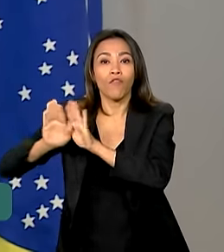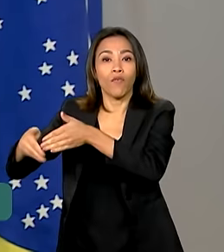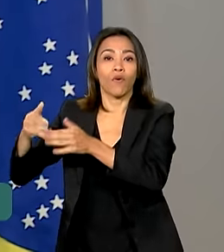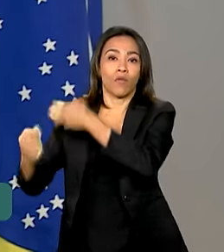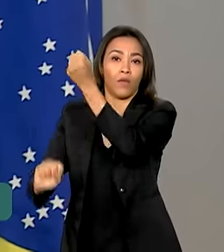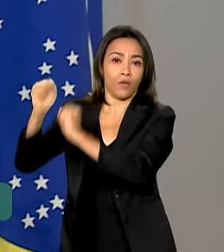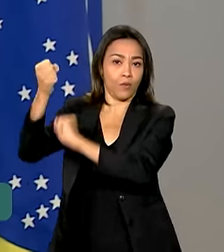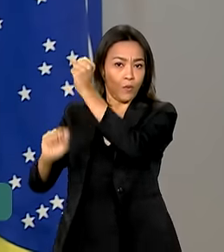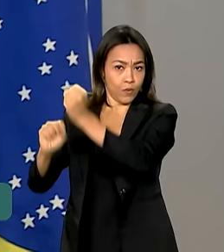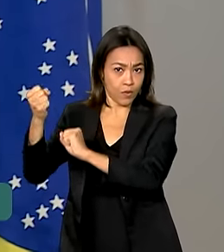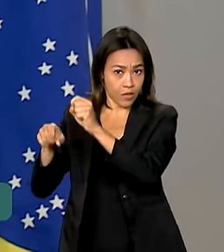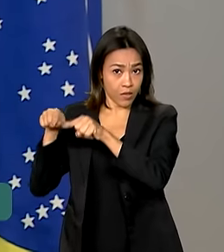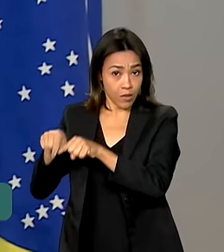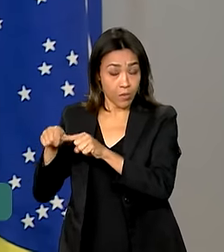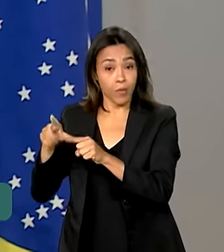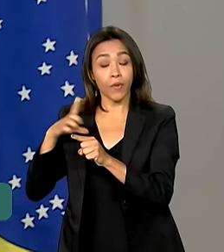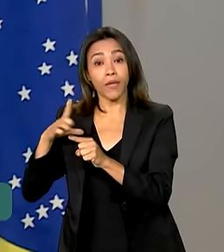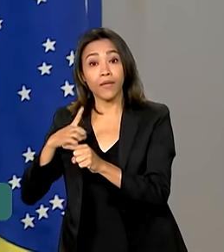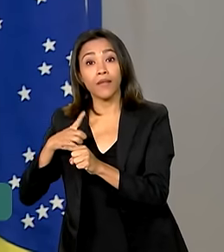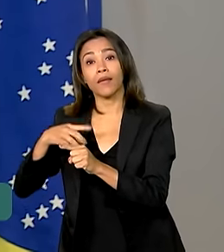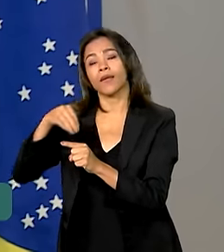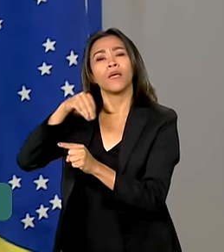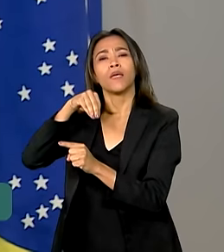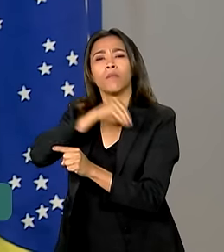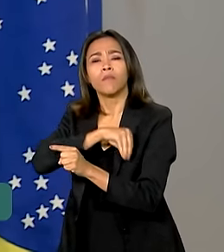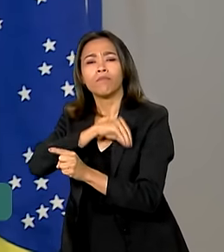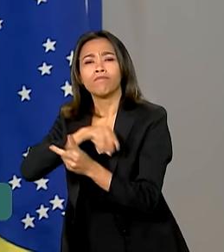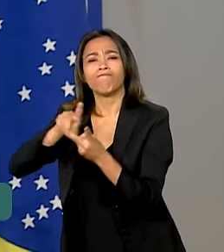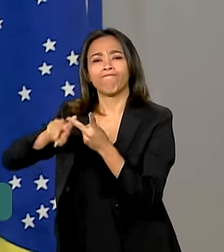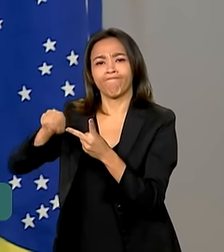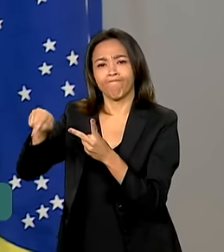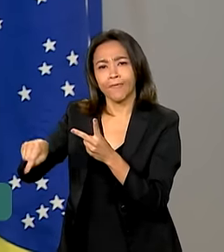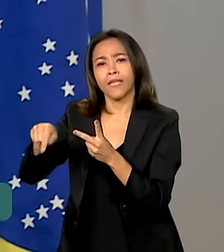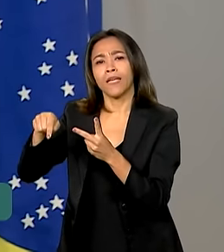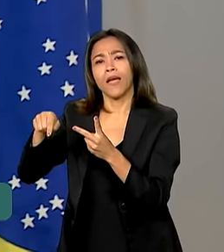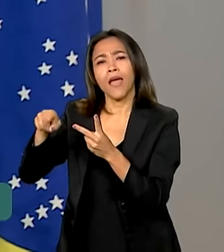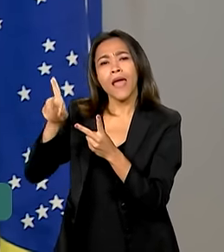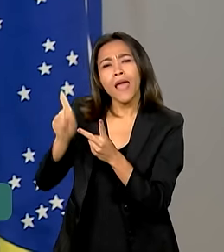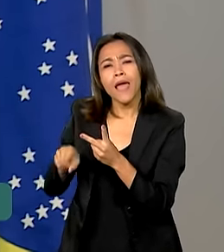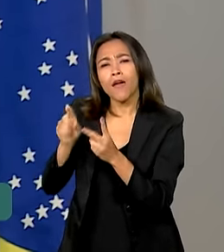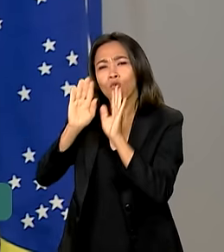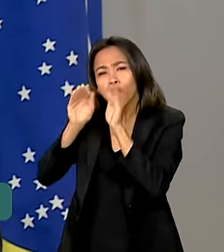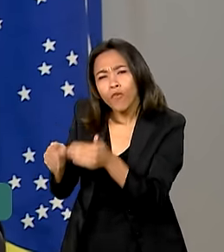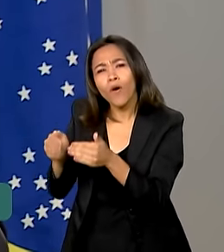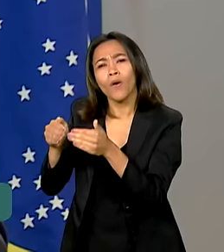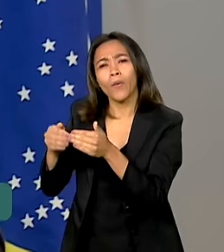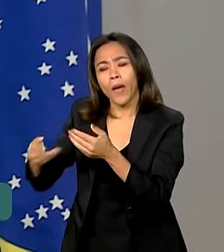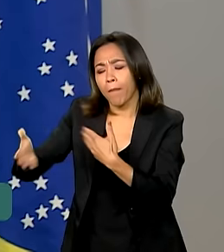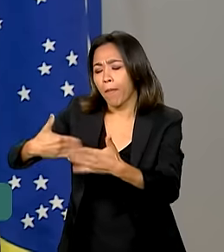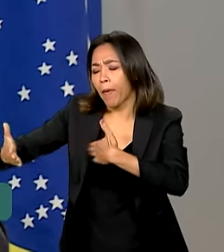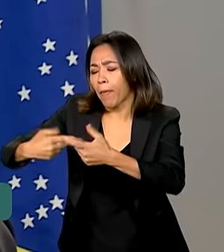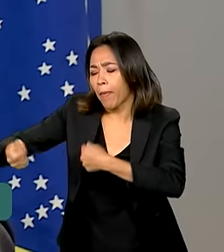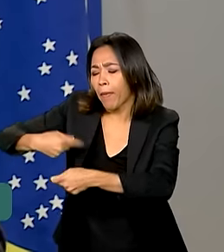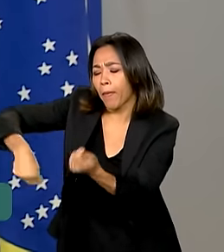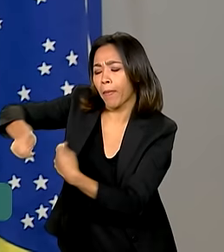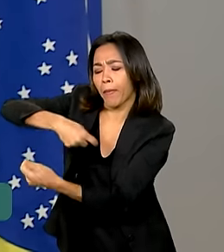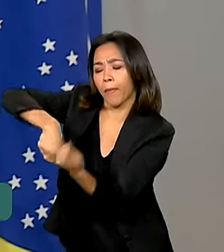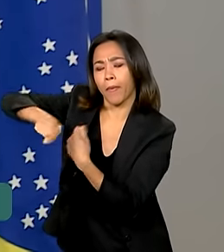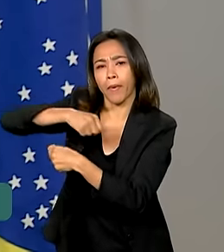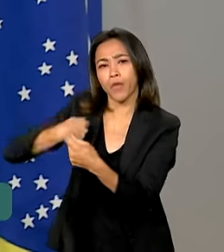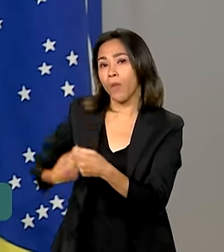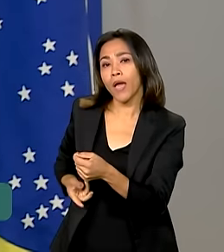redução de imposto de renda de pessoa física e de pessoa jurídica. É mercado, não é dinheiro do governo, é mercado.